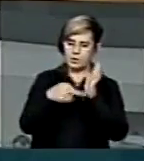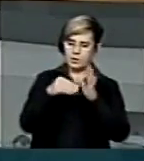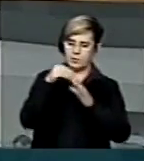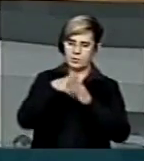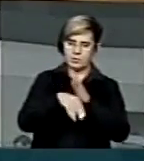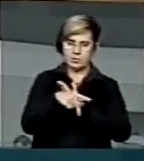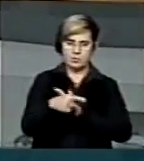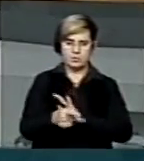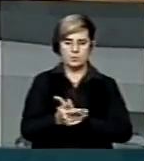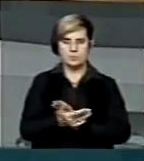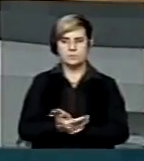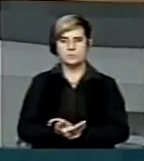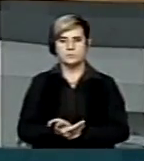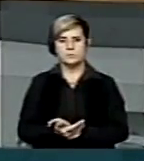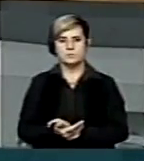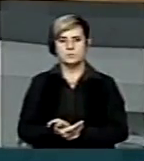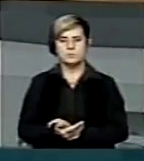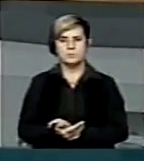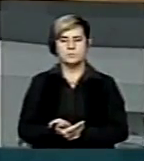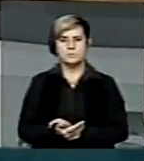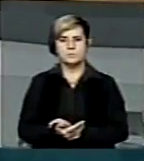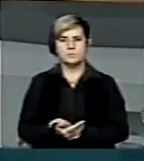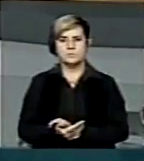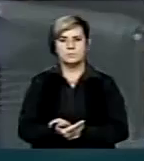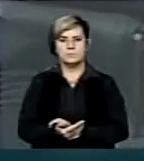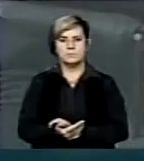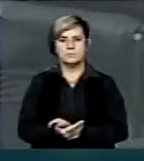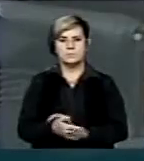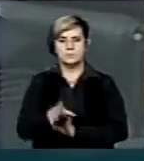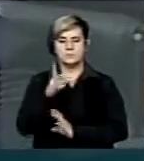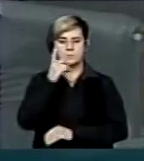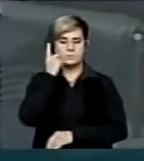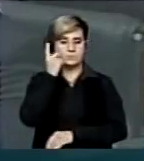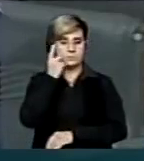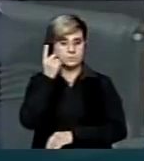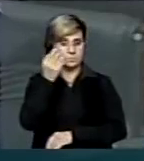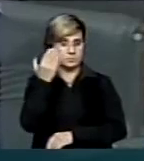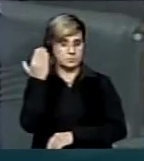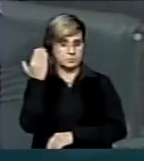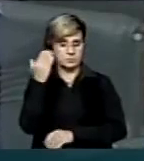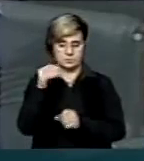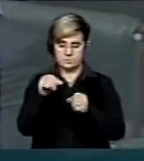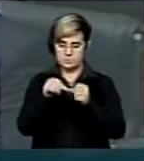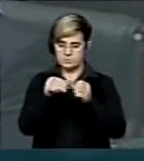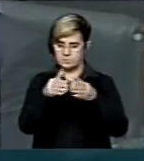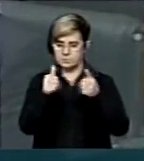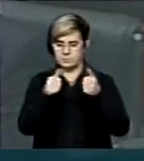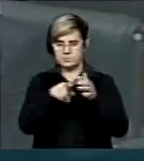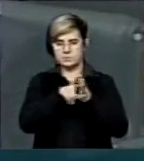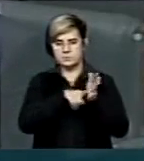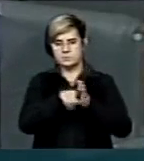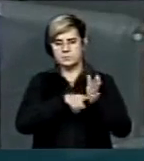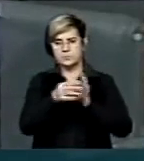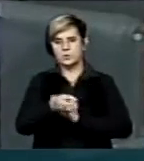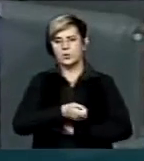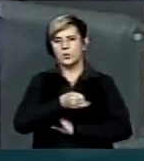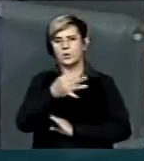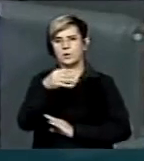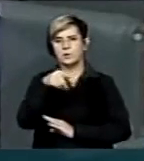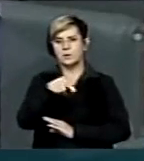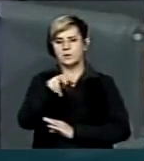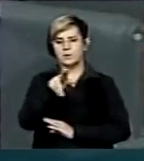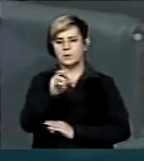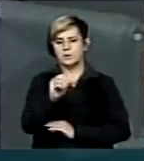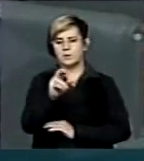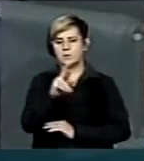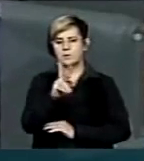185, parágrafo 1º do regimento O deputado que fez o pedido de verificação de quórum não se